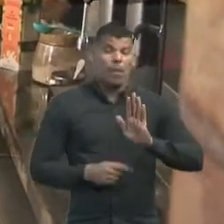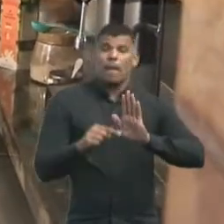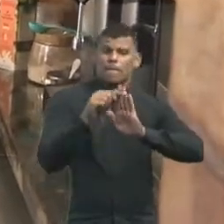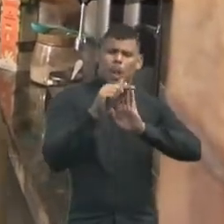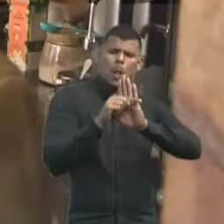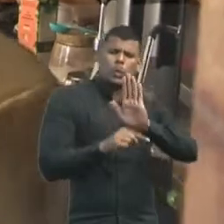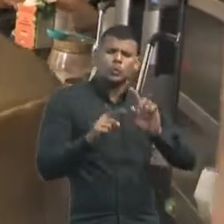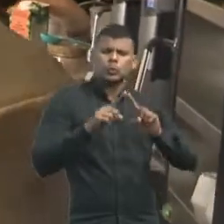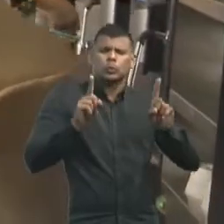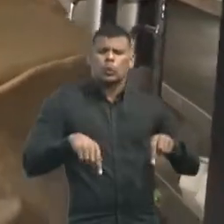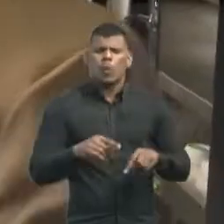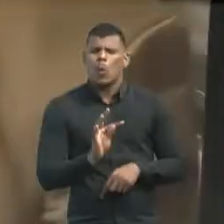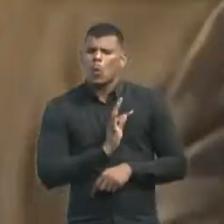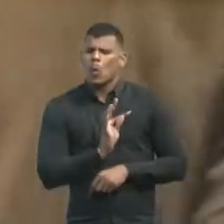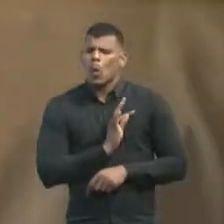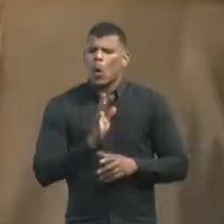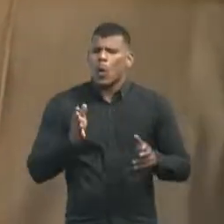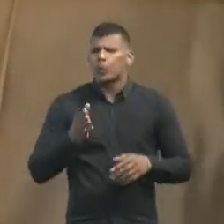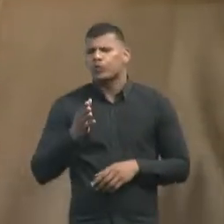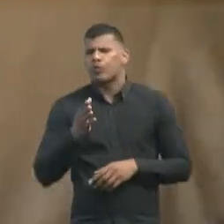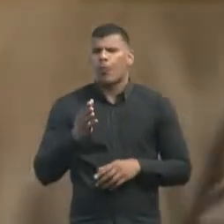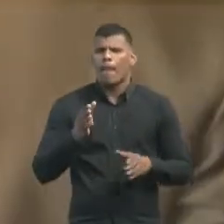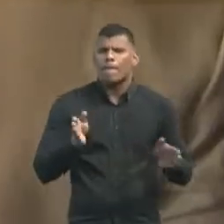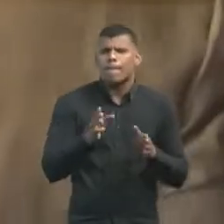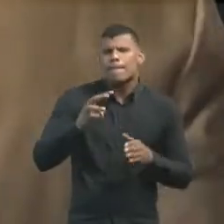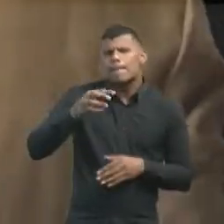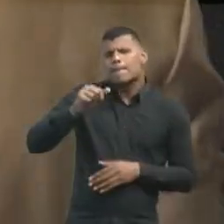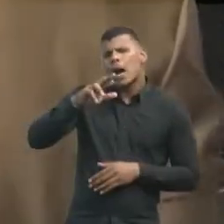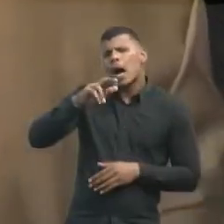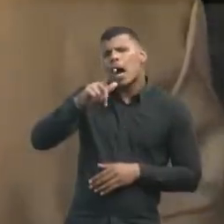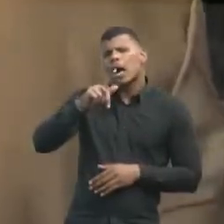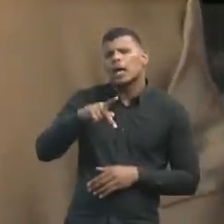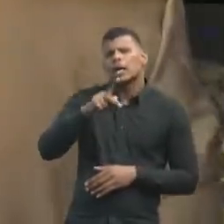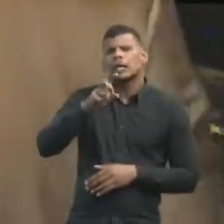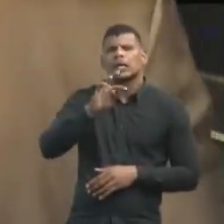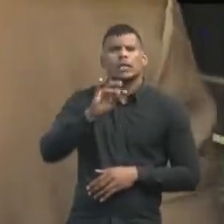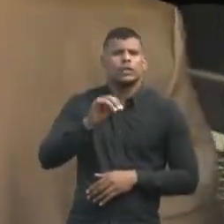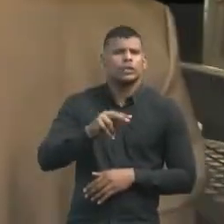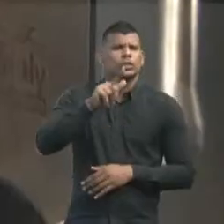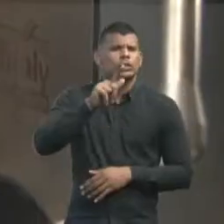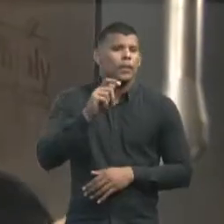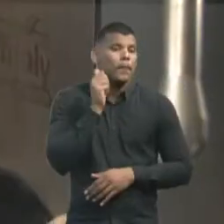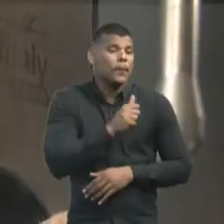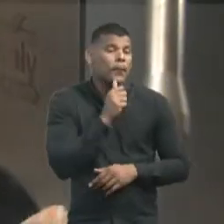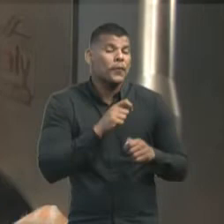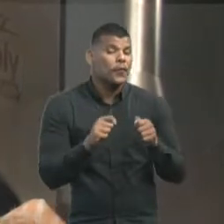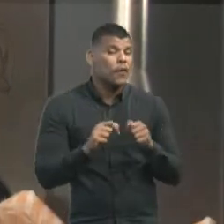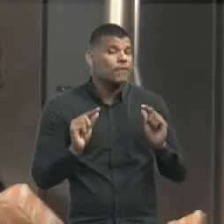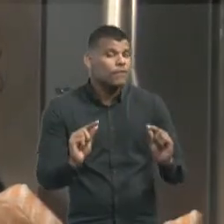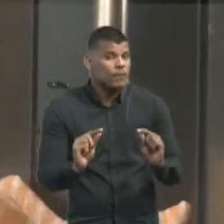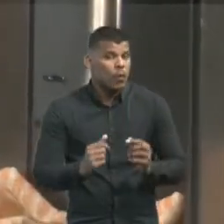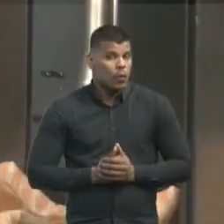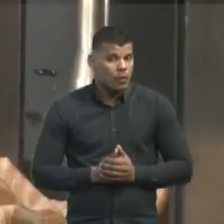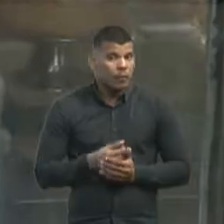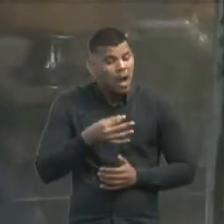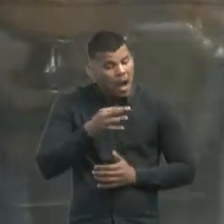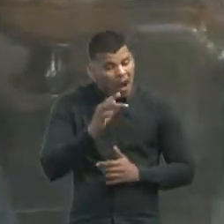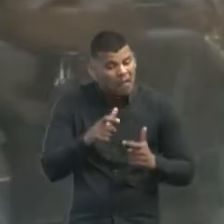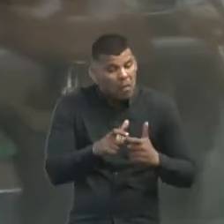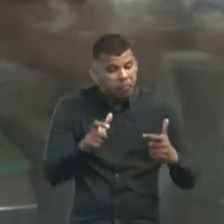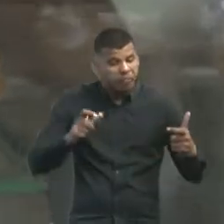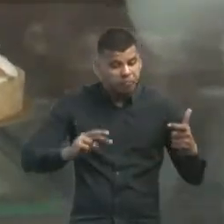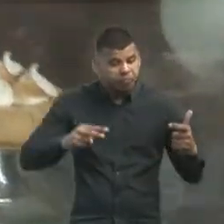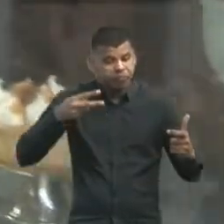técnico e investimento em marketing e comunicação que essa empresária resolveu ampliar seu café com um novo negócio no segmento de alimentos.